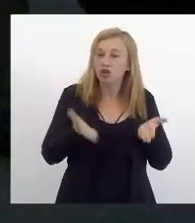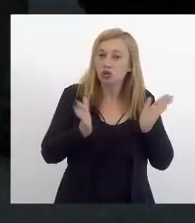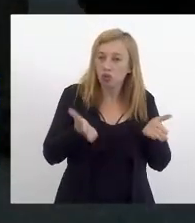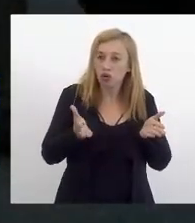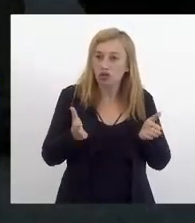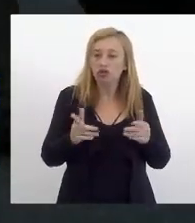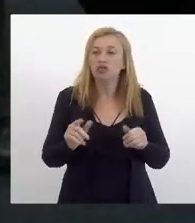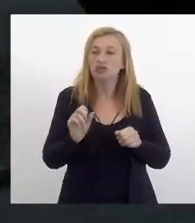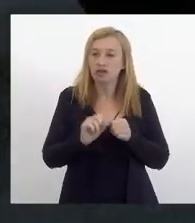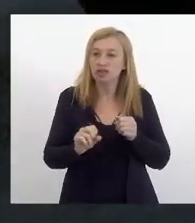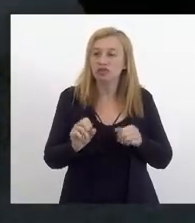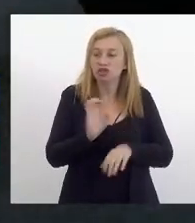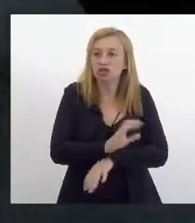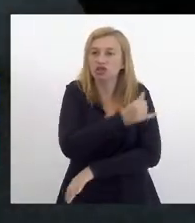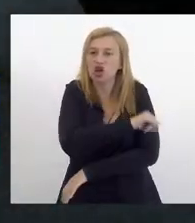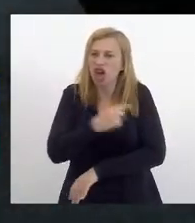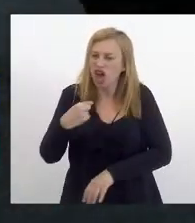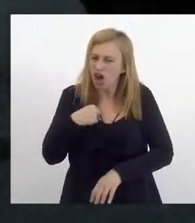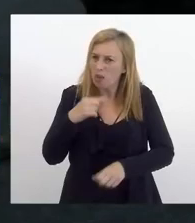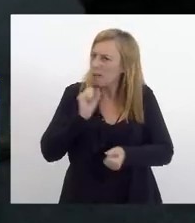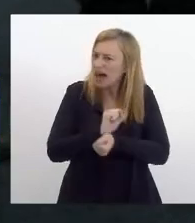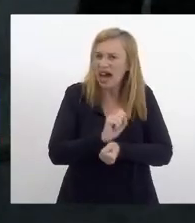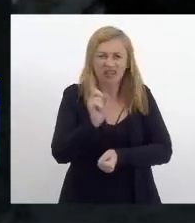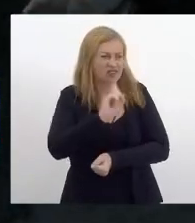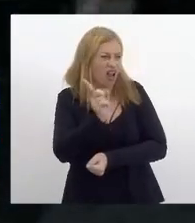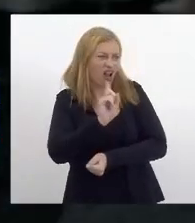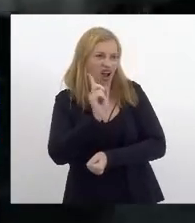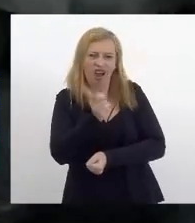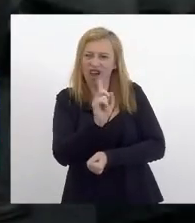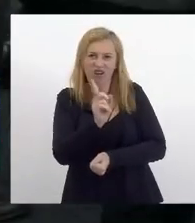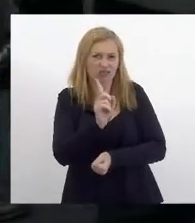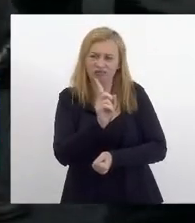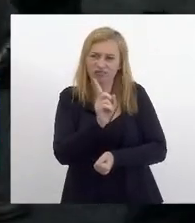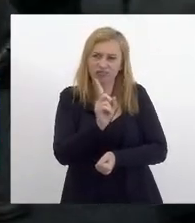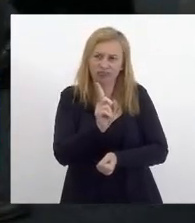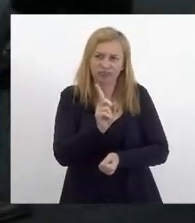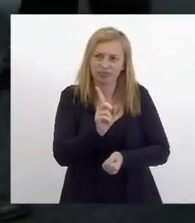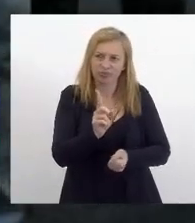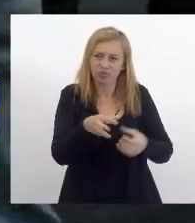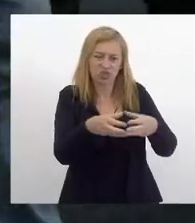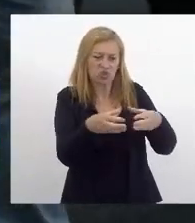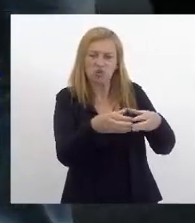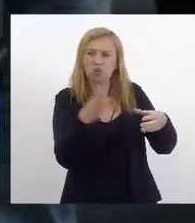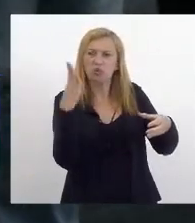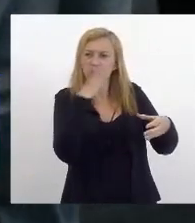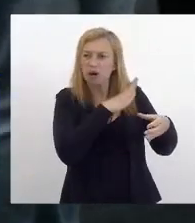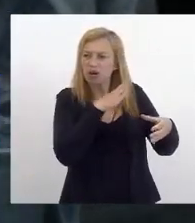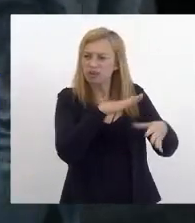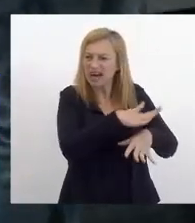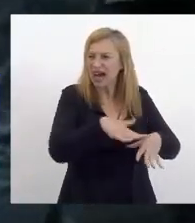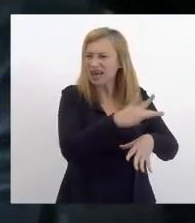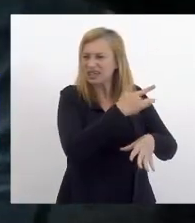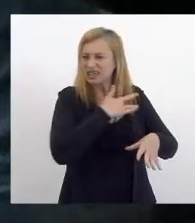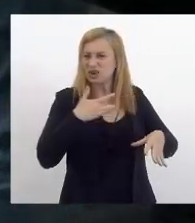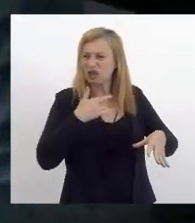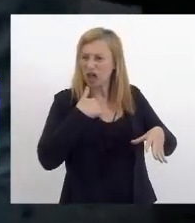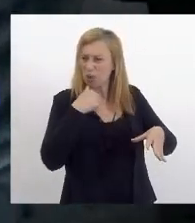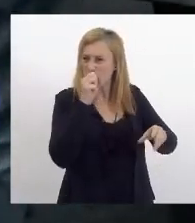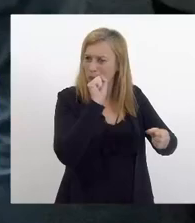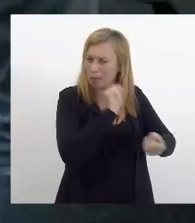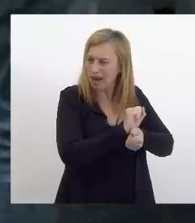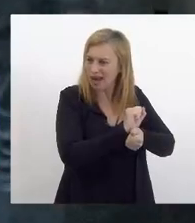do Rio de Janeiro ninguém vai me parar não vai ser montinho montinho dessa banda podre da saúde que vai fazer